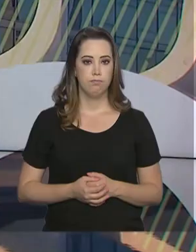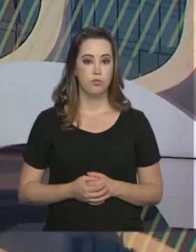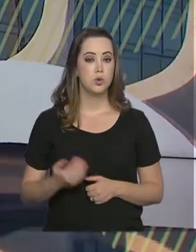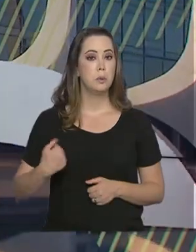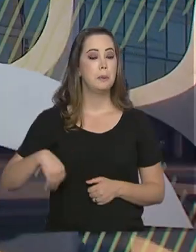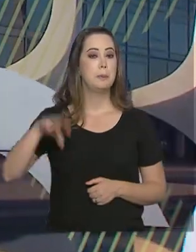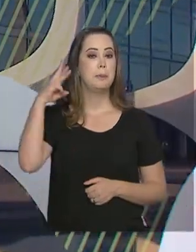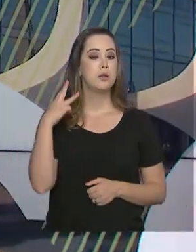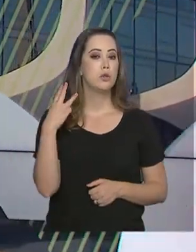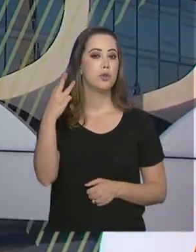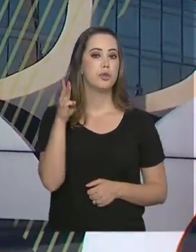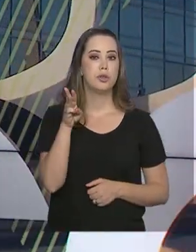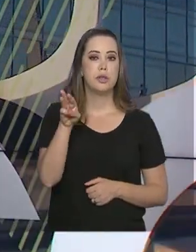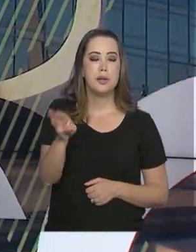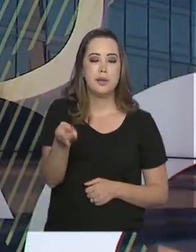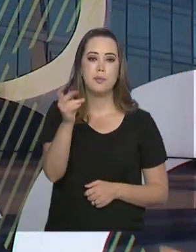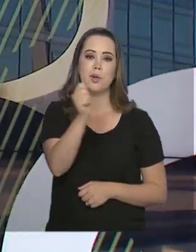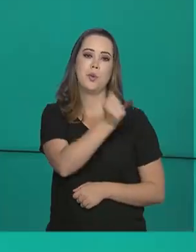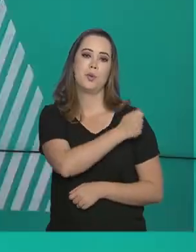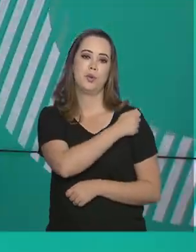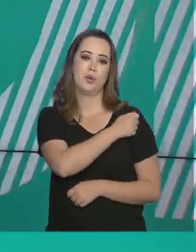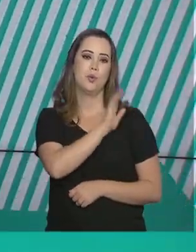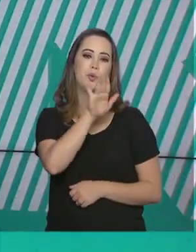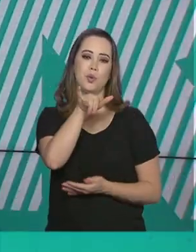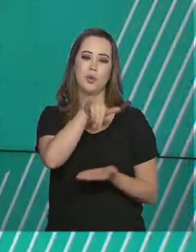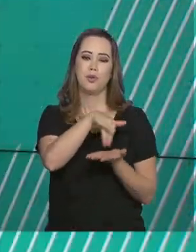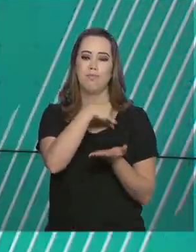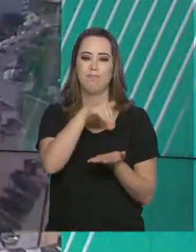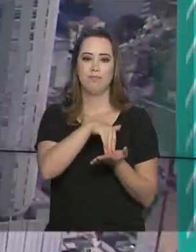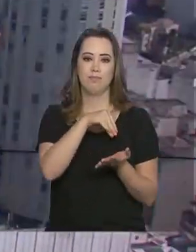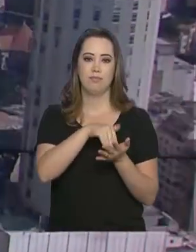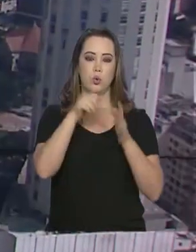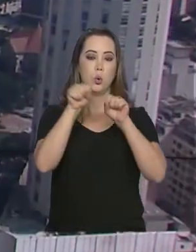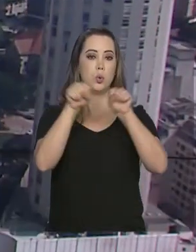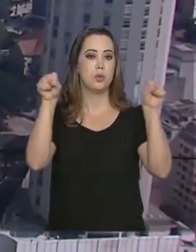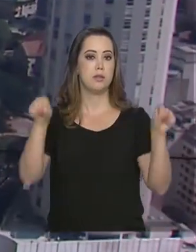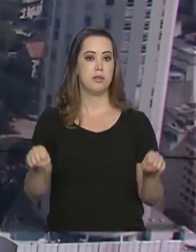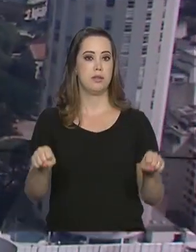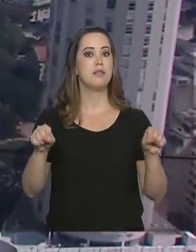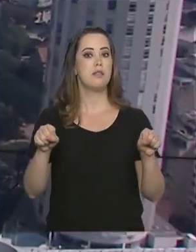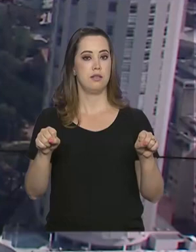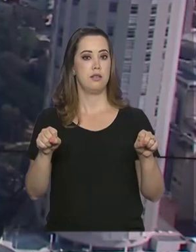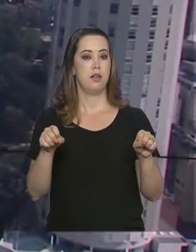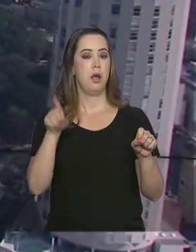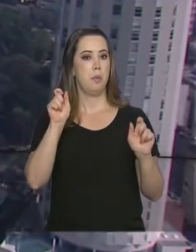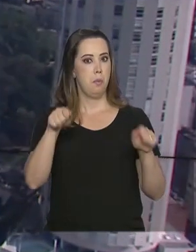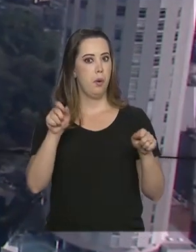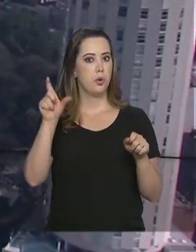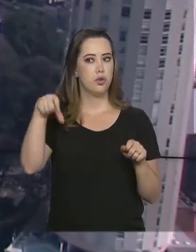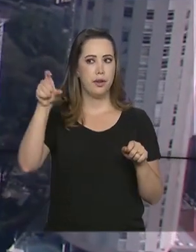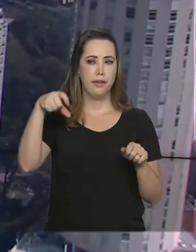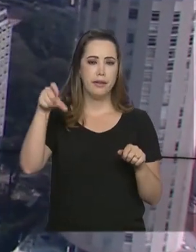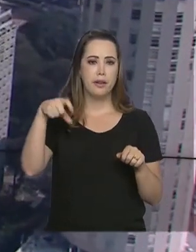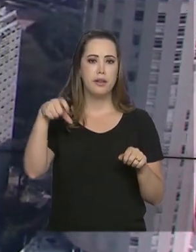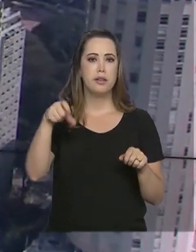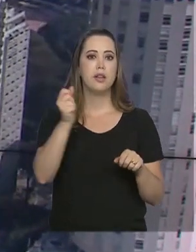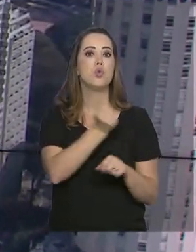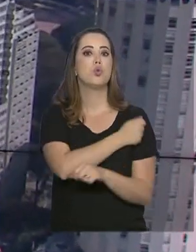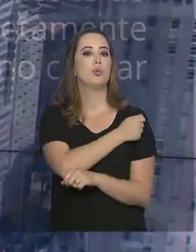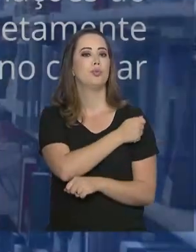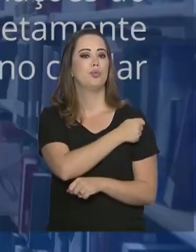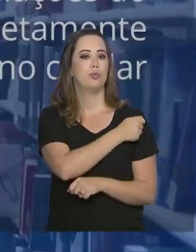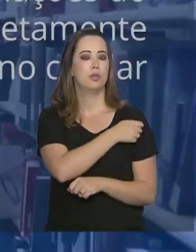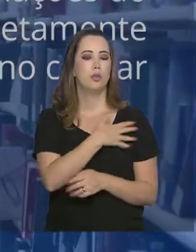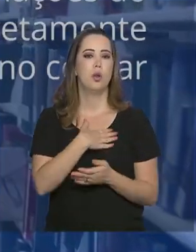Mais de 3 milhões de alunos já estão cadastrados no sistema educacional brasileiro e podem emitir a carteirinha de estudante.